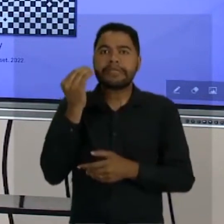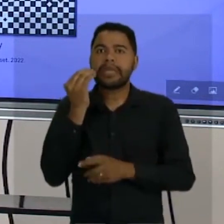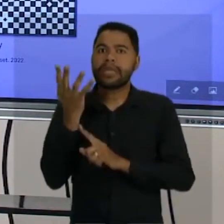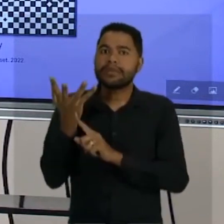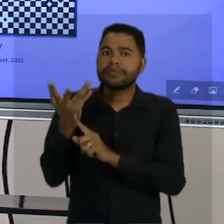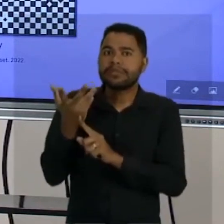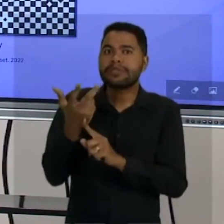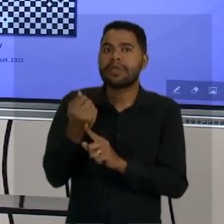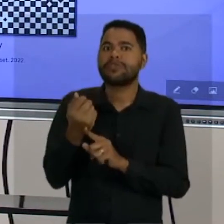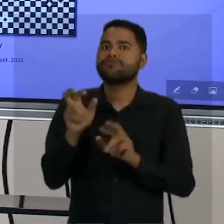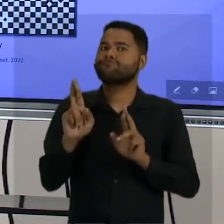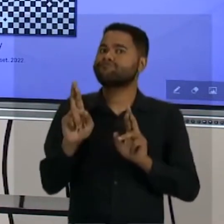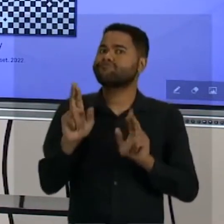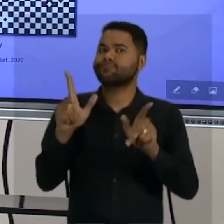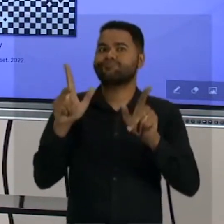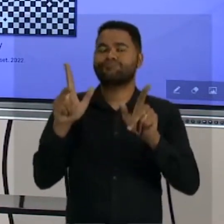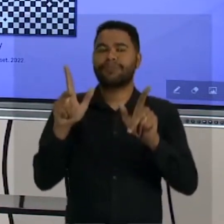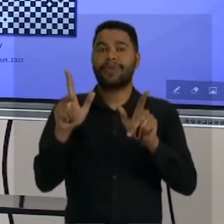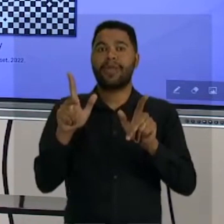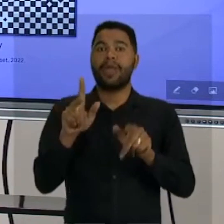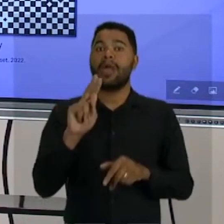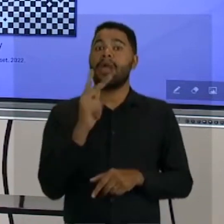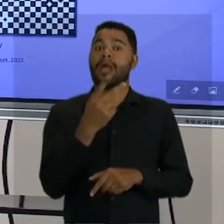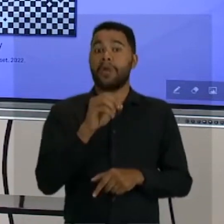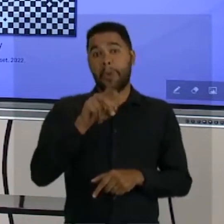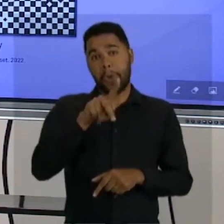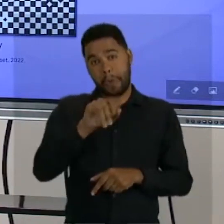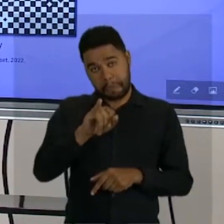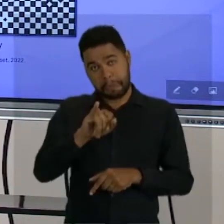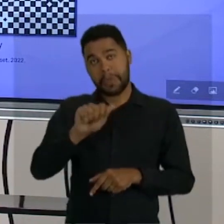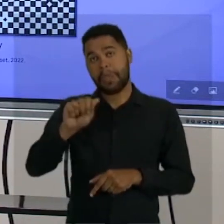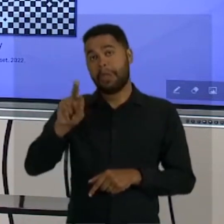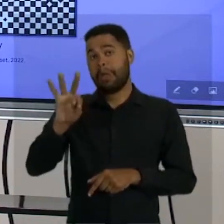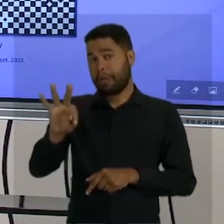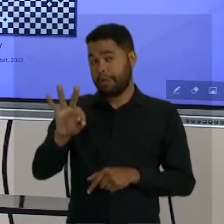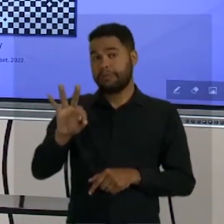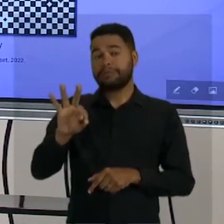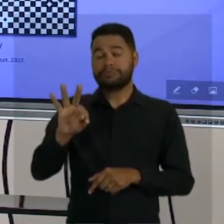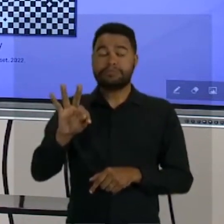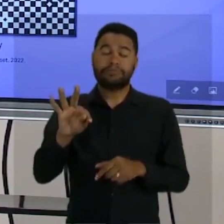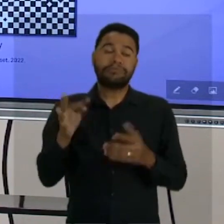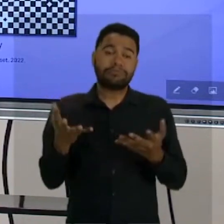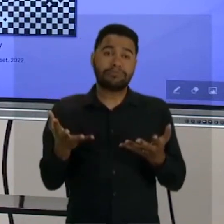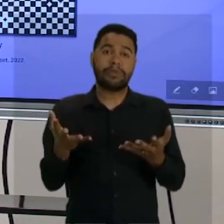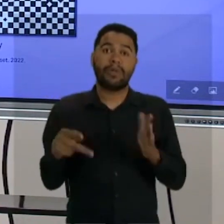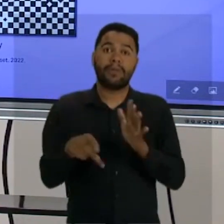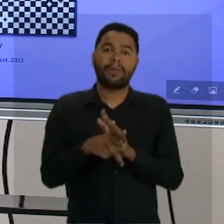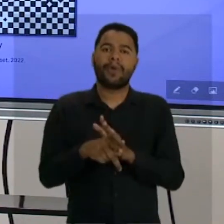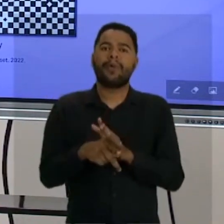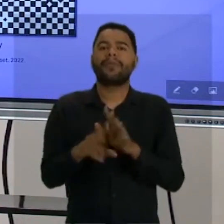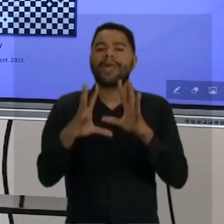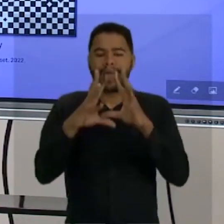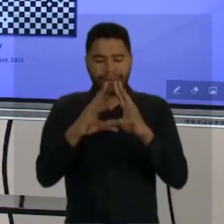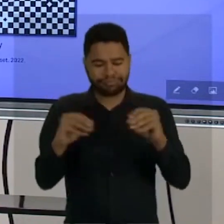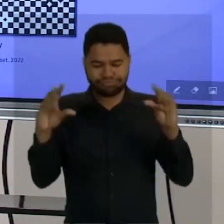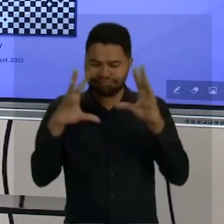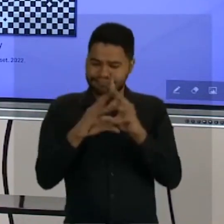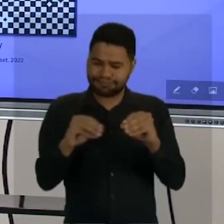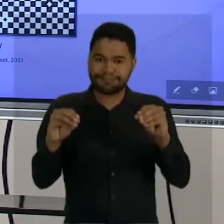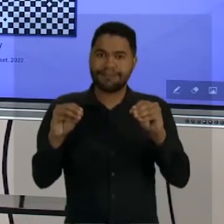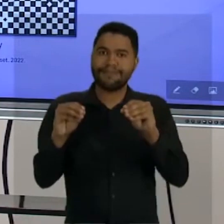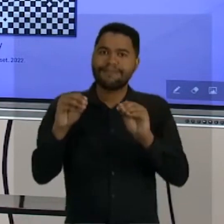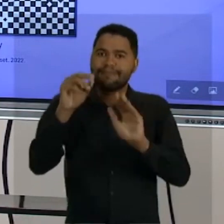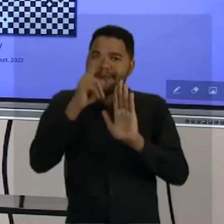diferente. Olha, a Op Art, ela é também, podemos dizer, que é um produto da arte abstrata. E,